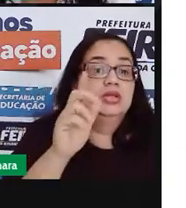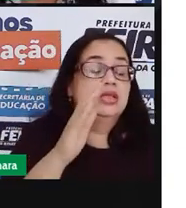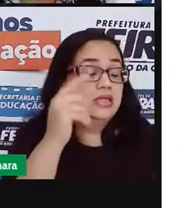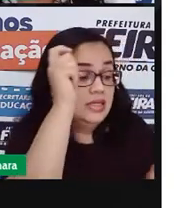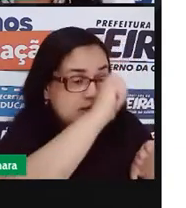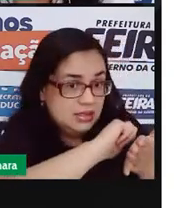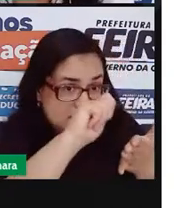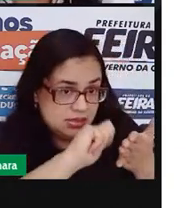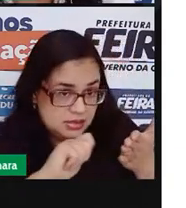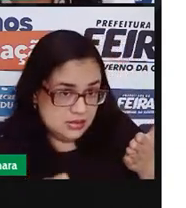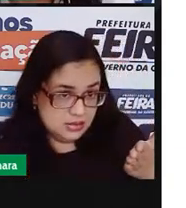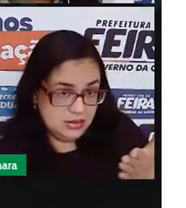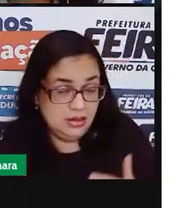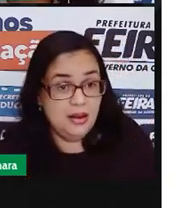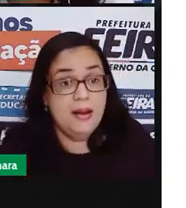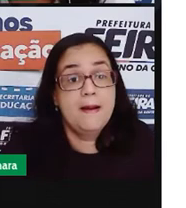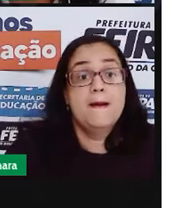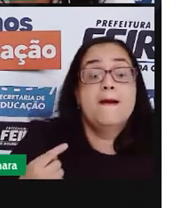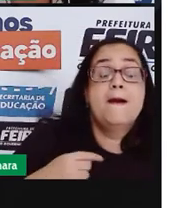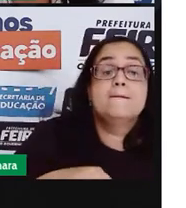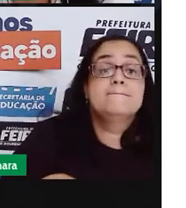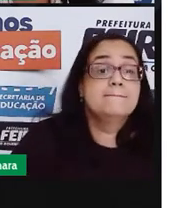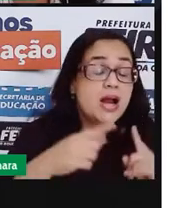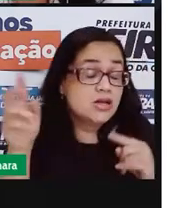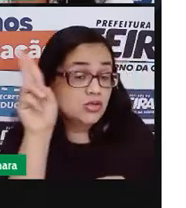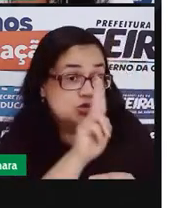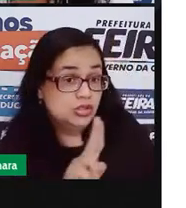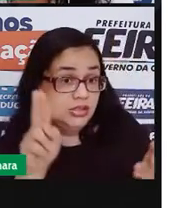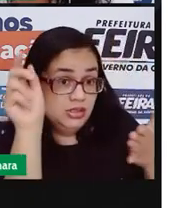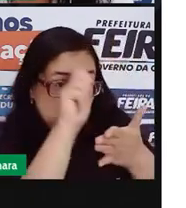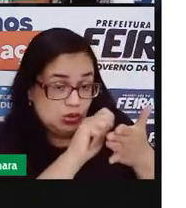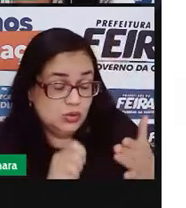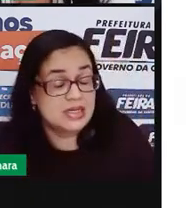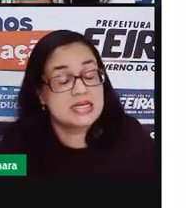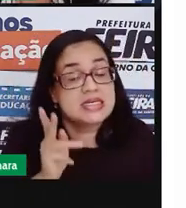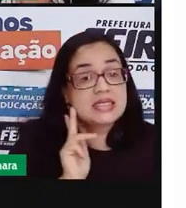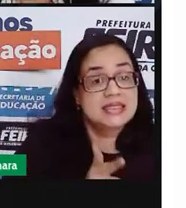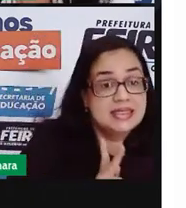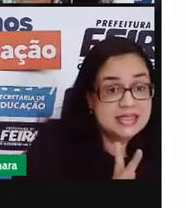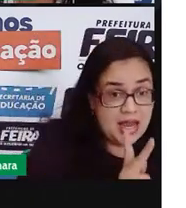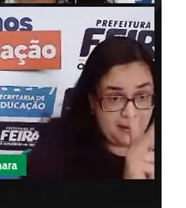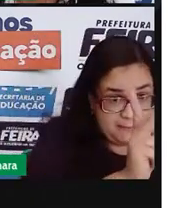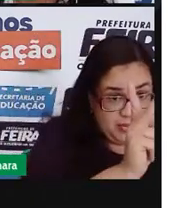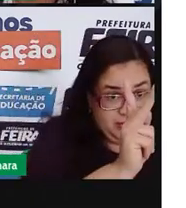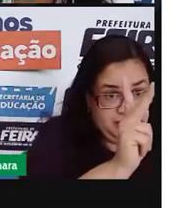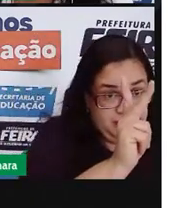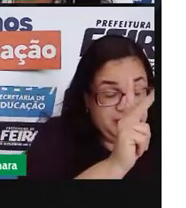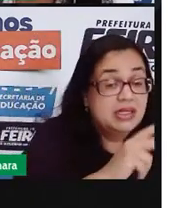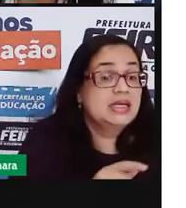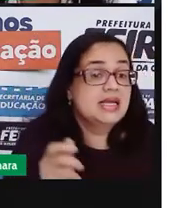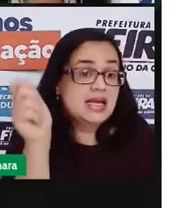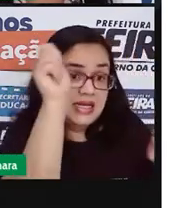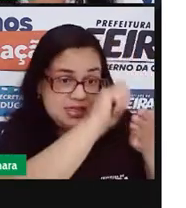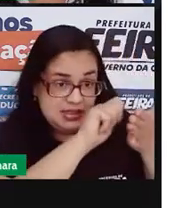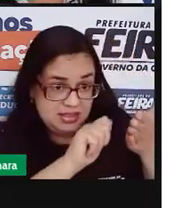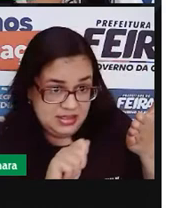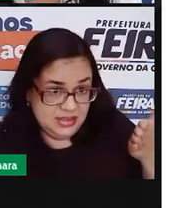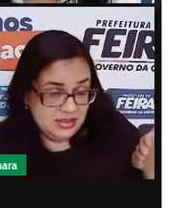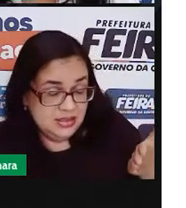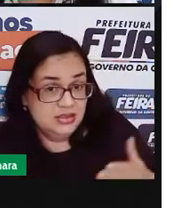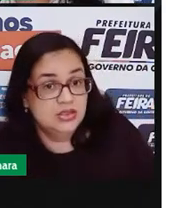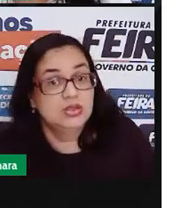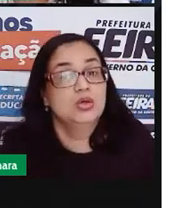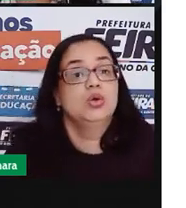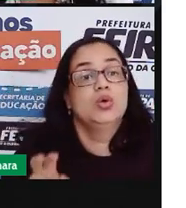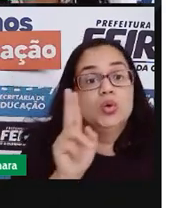escrita. Mas nós utilizamos a escrita o tempo todo. E é a escrita que nós